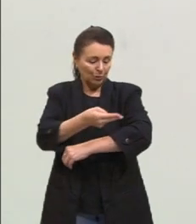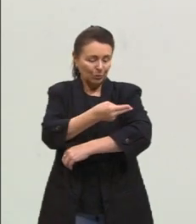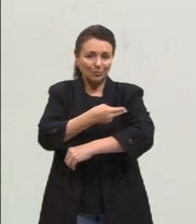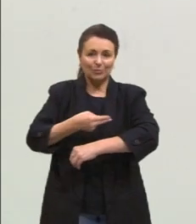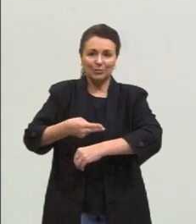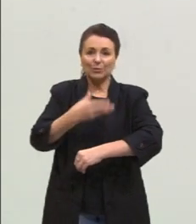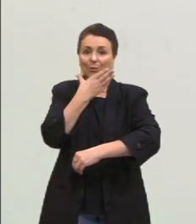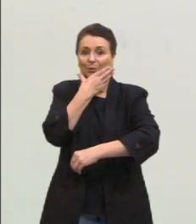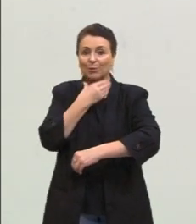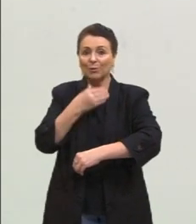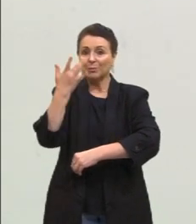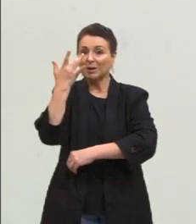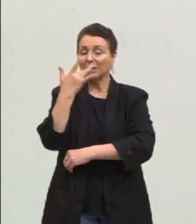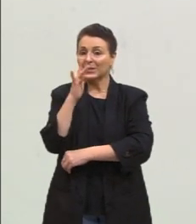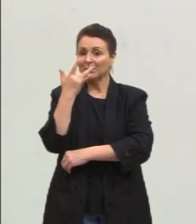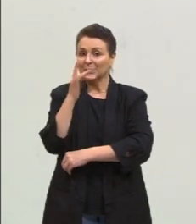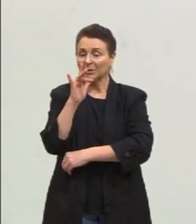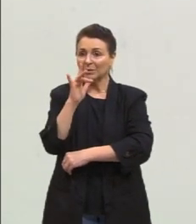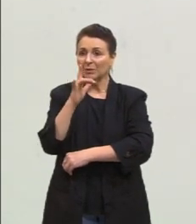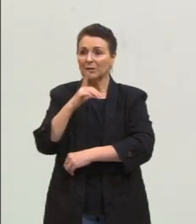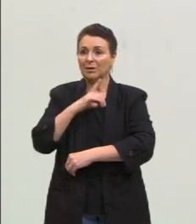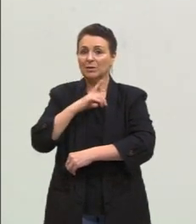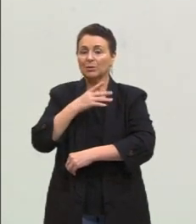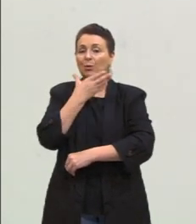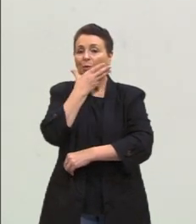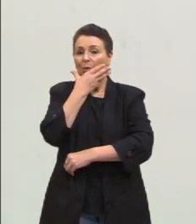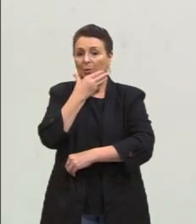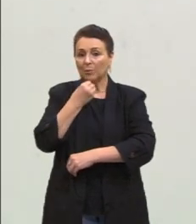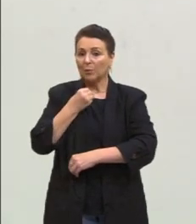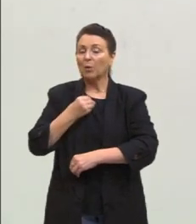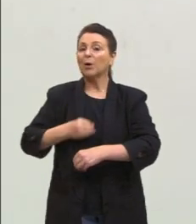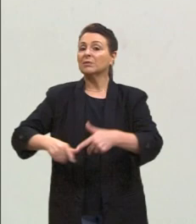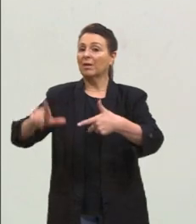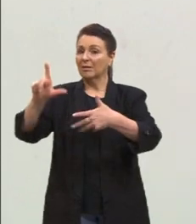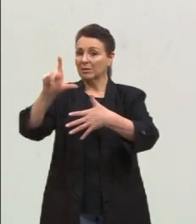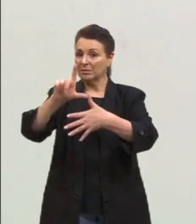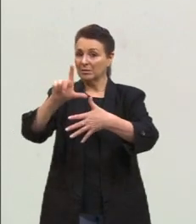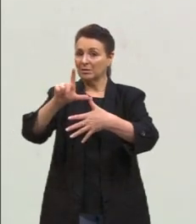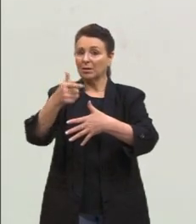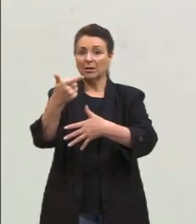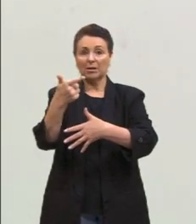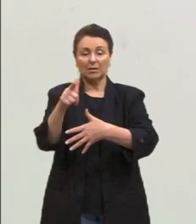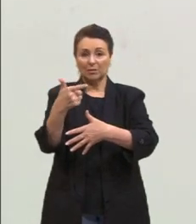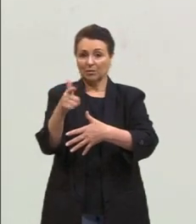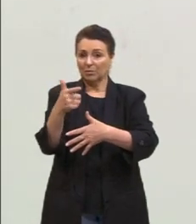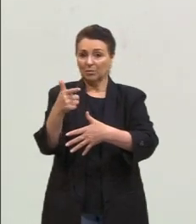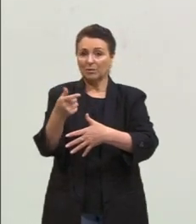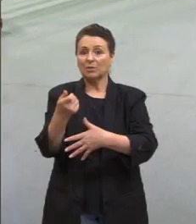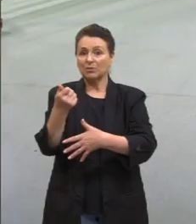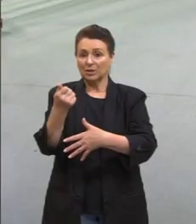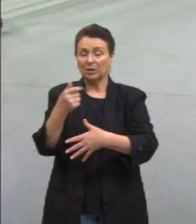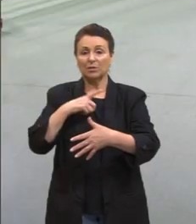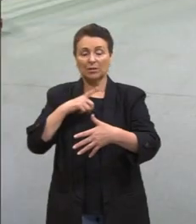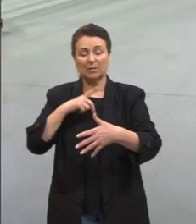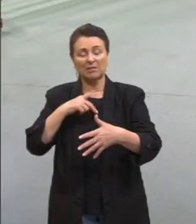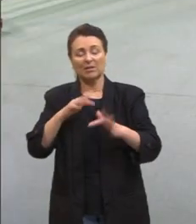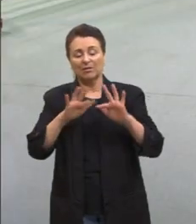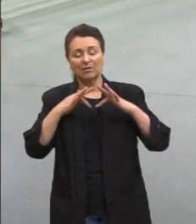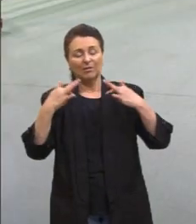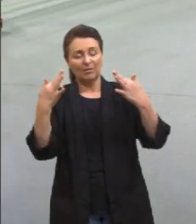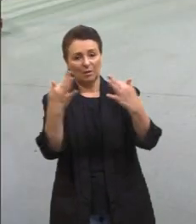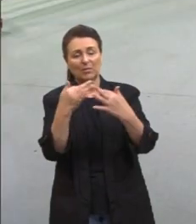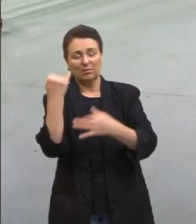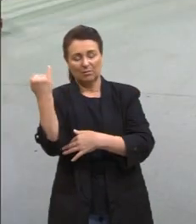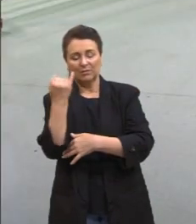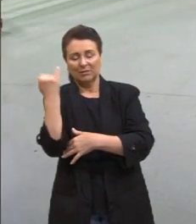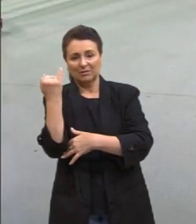sou um homem branco, como diria o Belchior, apenas um rapaz latino-americano, sem dinheiro no banco e sem parênteses importantes. Vamos lá para o nosso aulão? Vamos